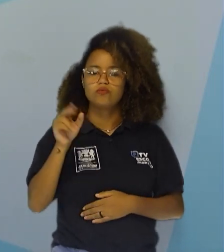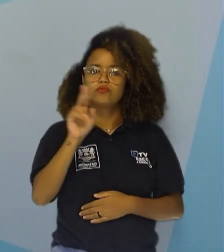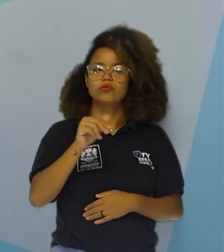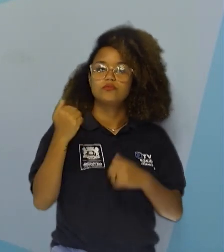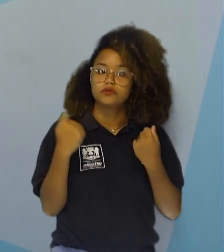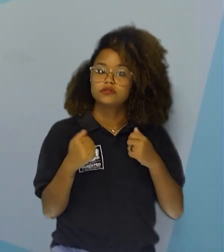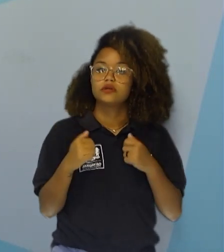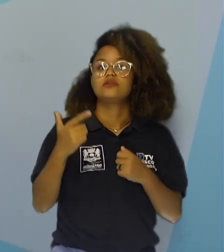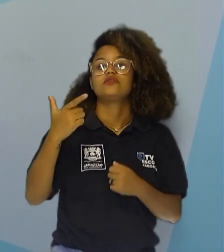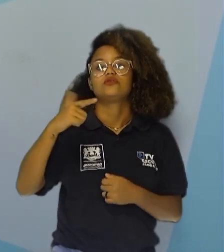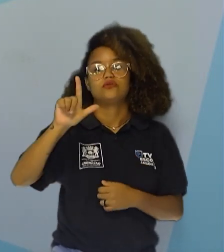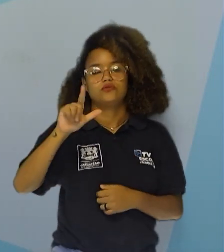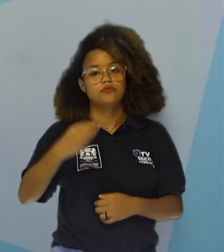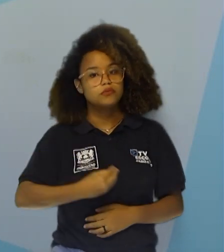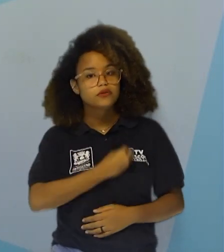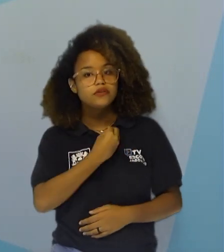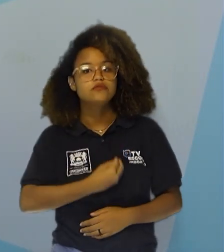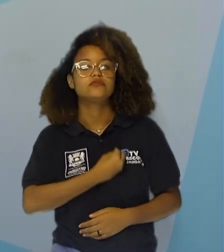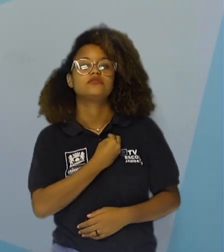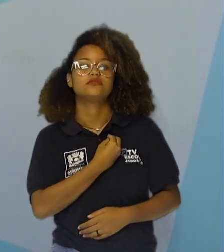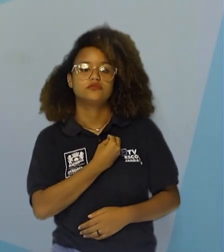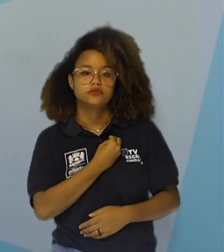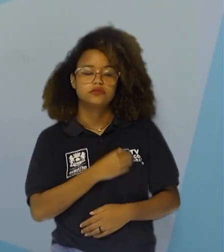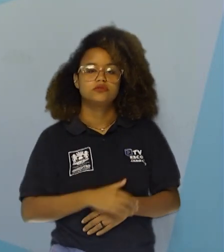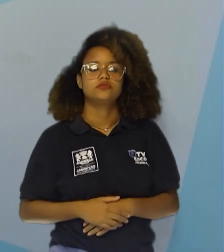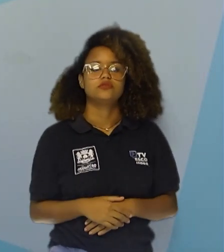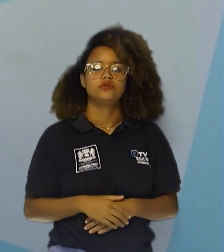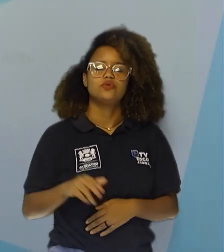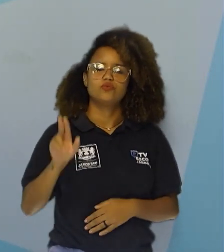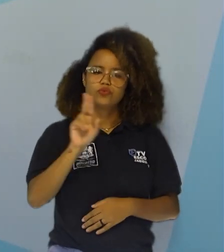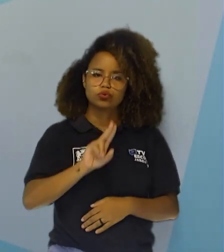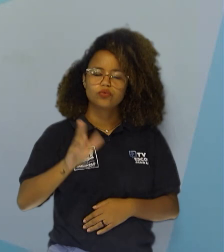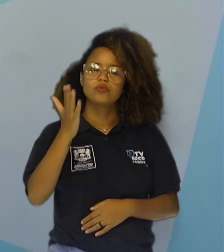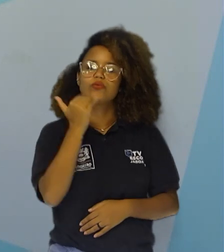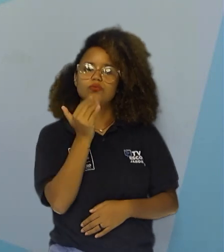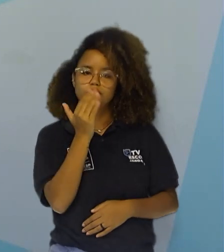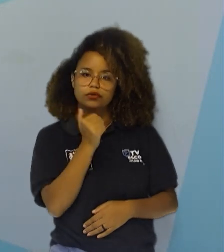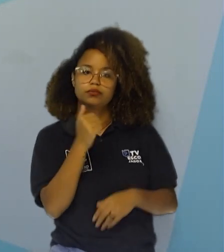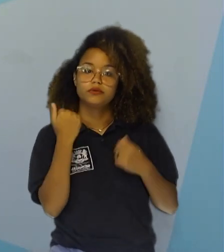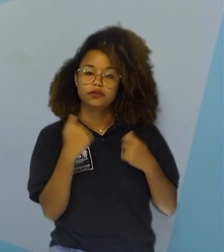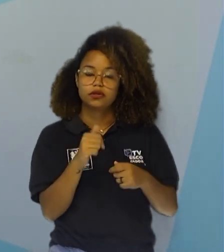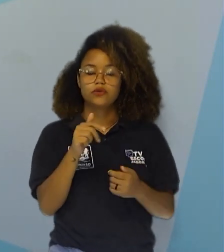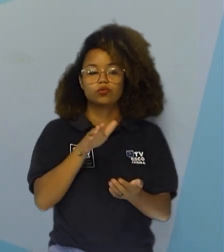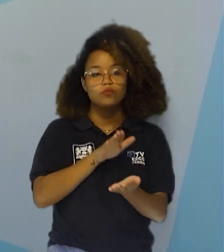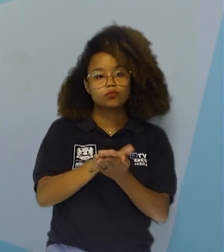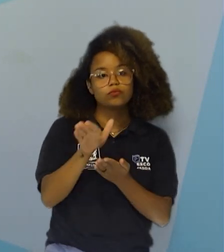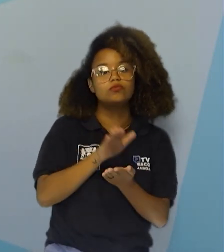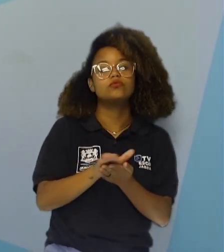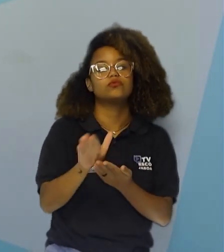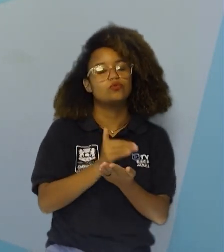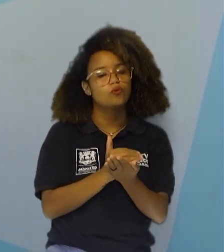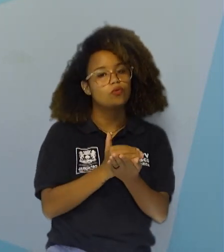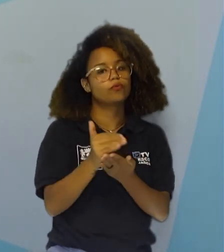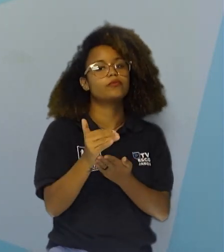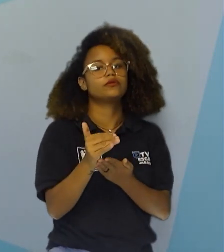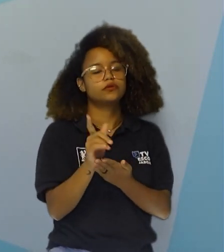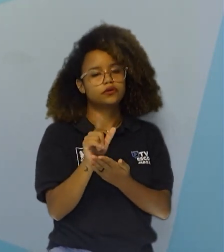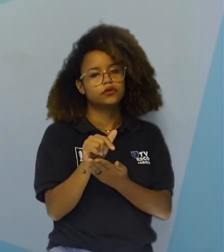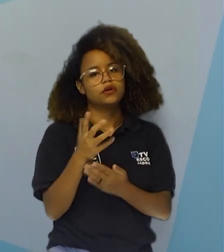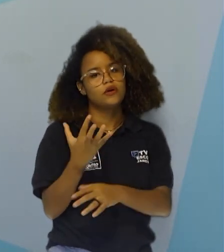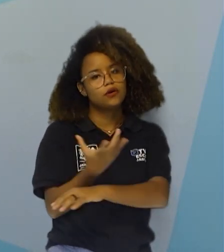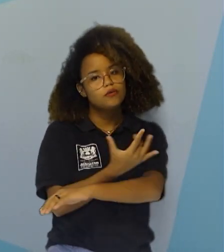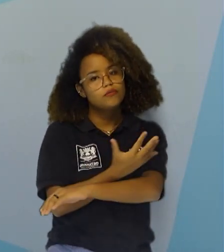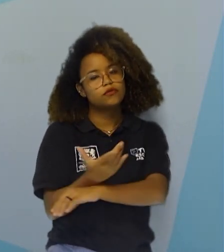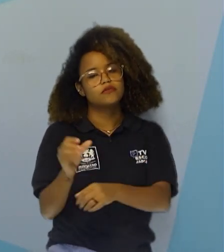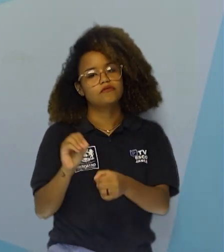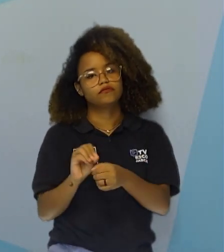precisar de outro para sobreviver. E os consumidores vão precisar do produtor inicial, que é a planta, que